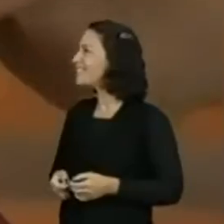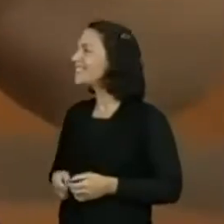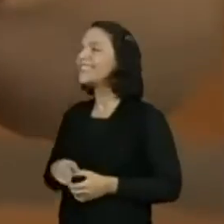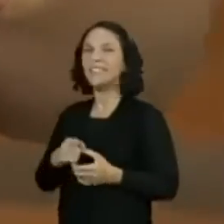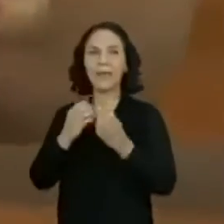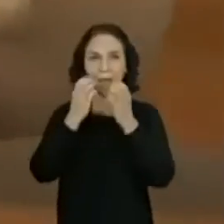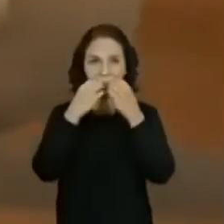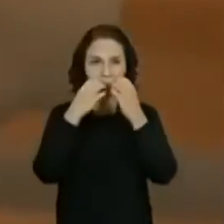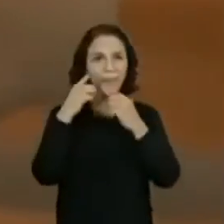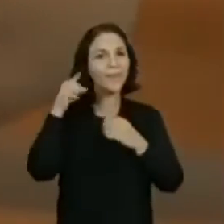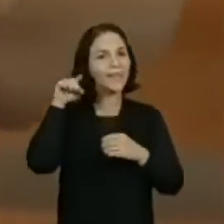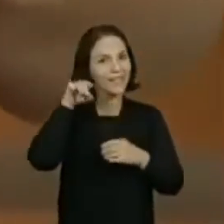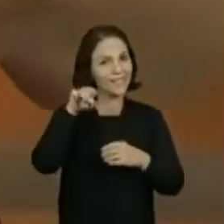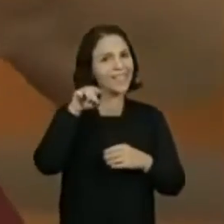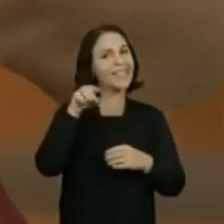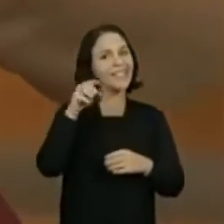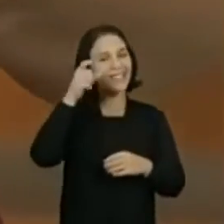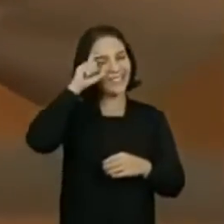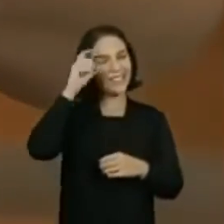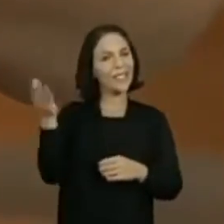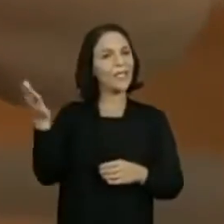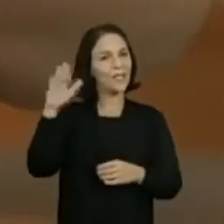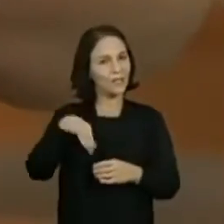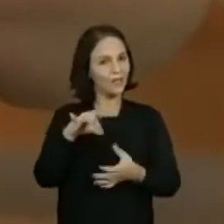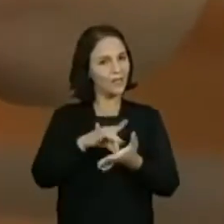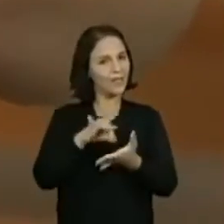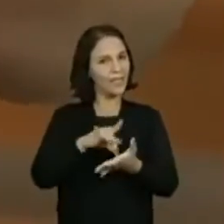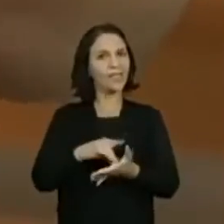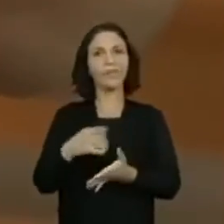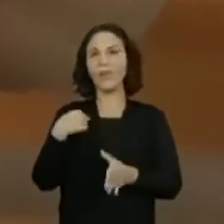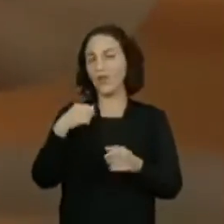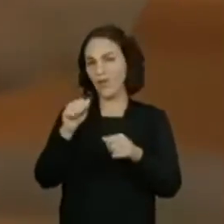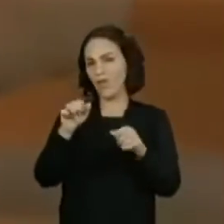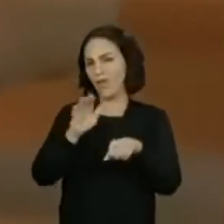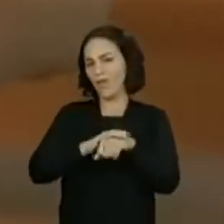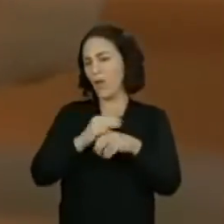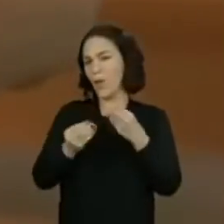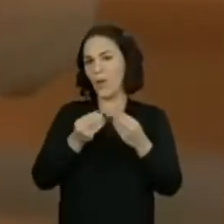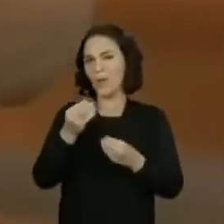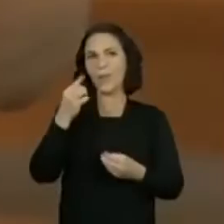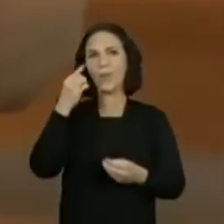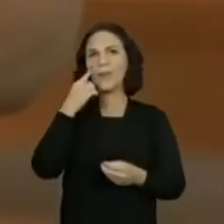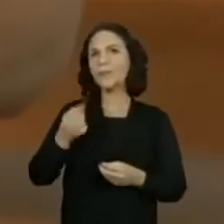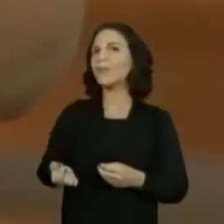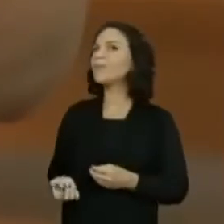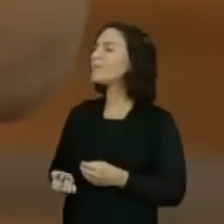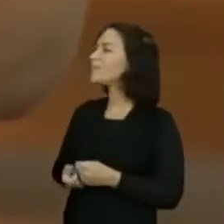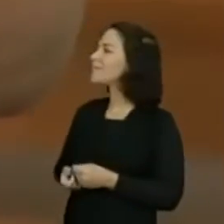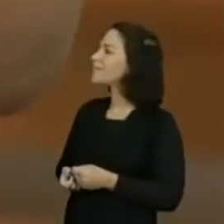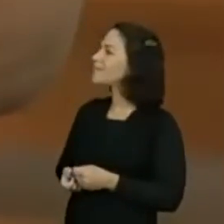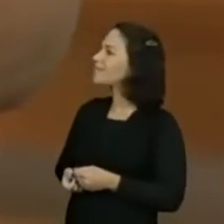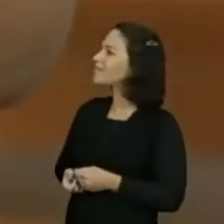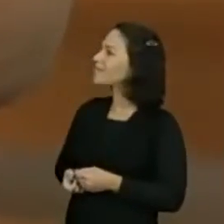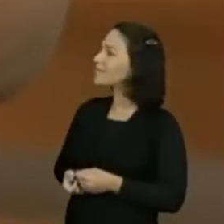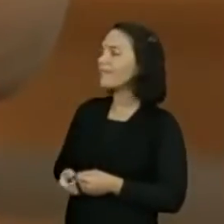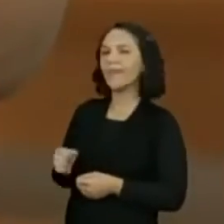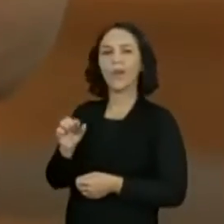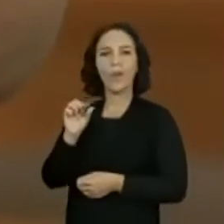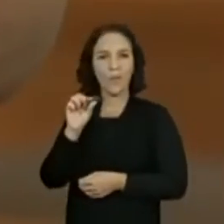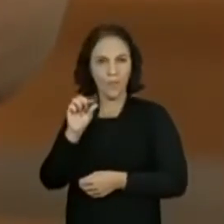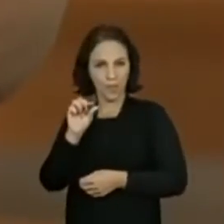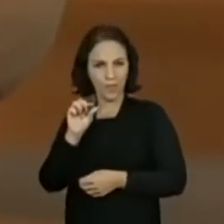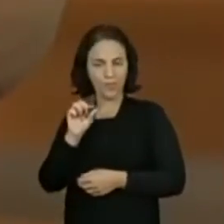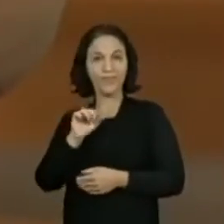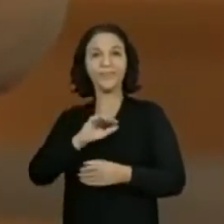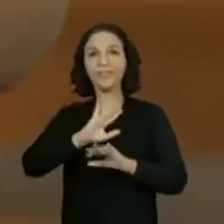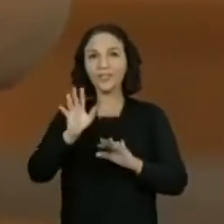verdade que a professora Genô trouxe. Nós fazíamos assim, olha. Debulhávamos um pouquinho de milho, uma quantidade, e